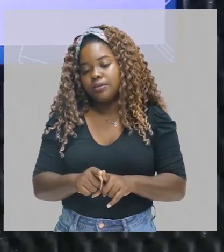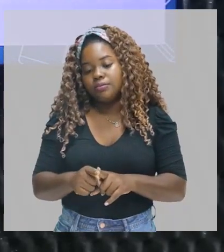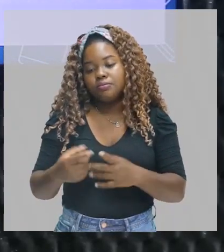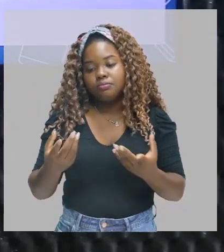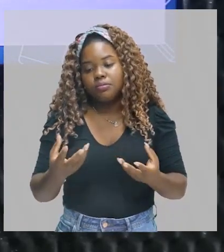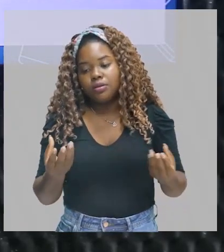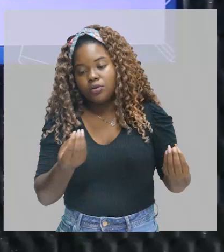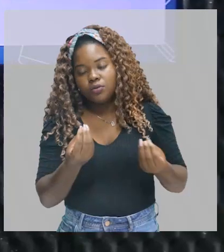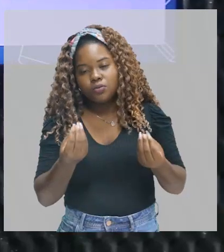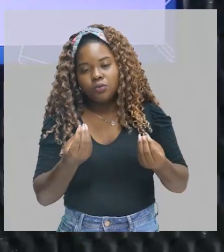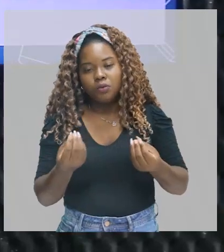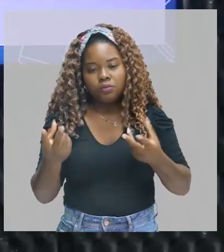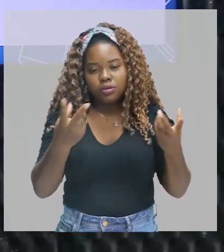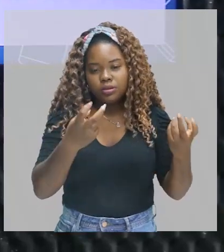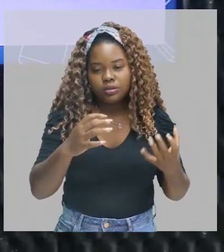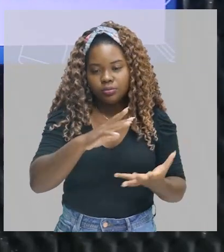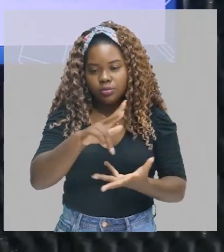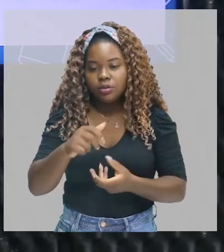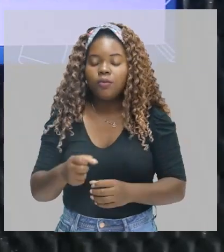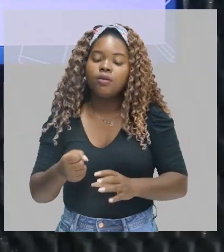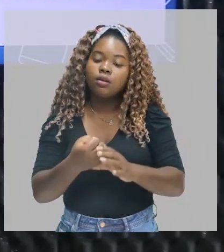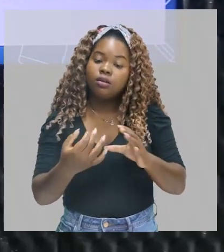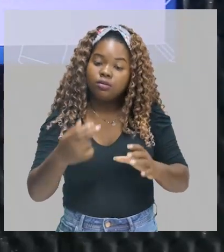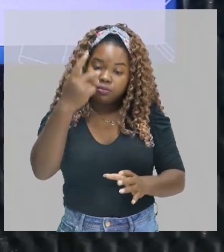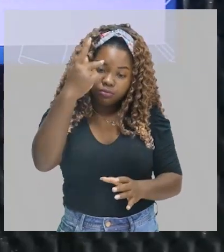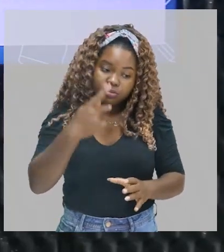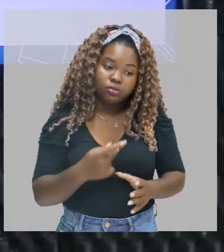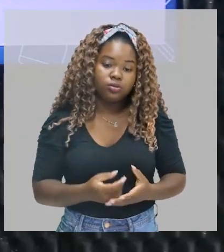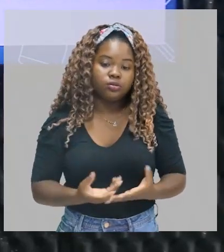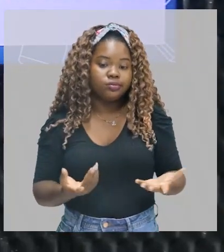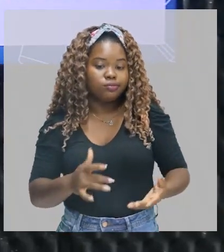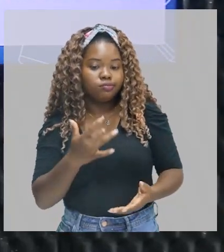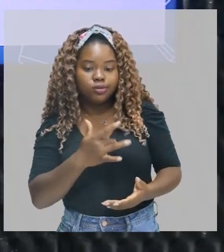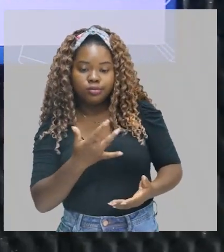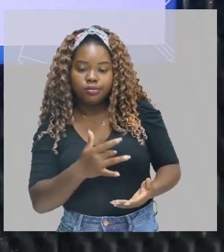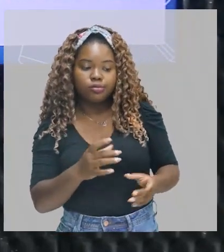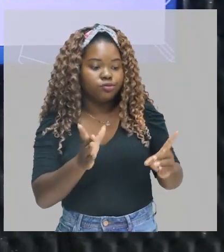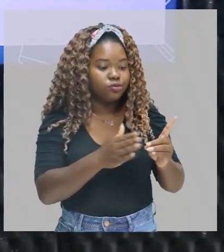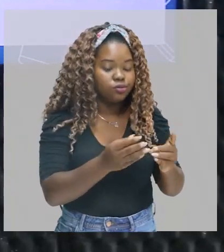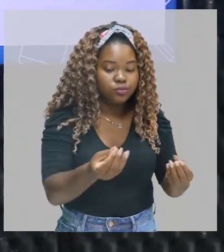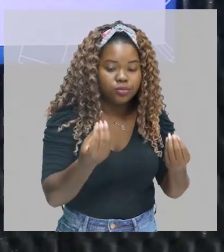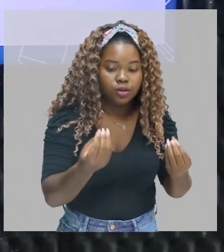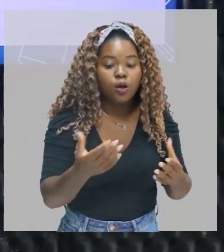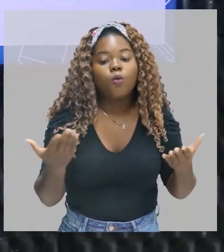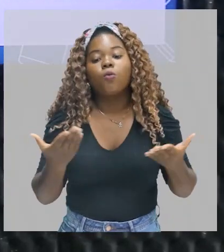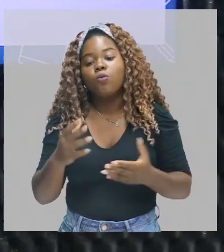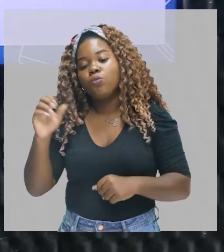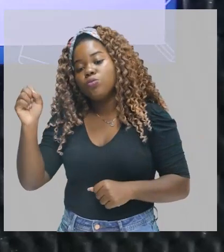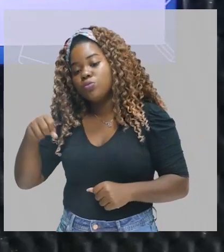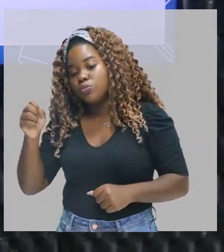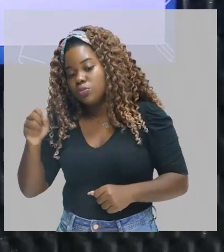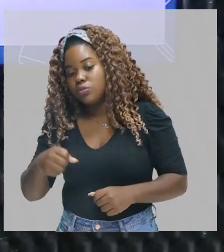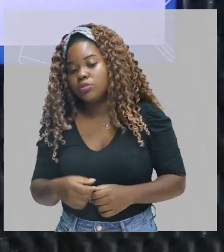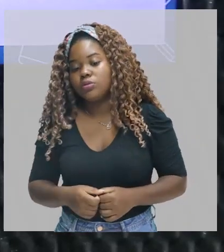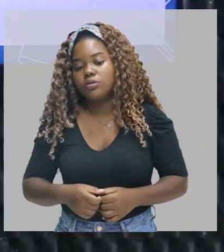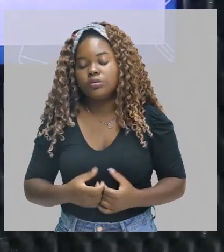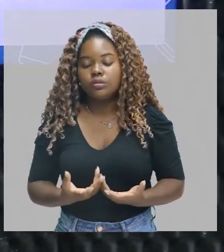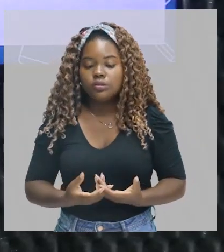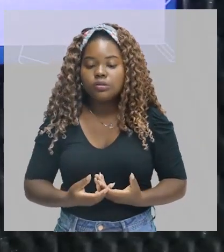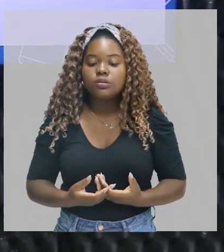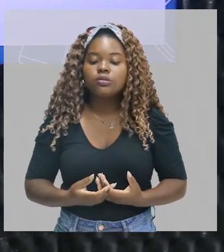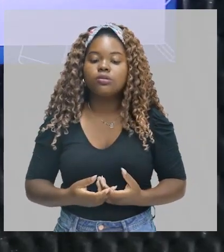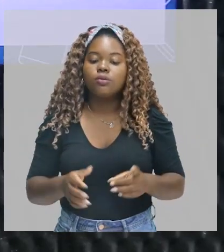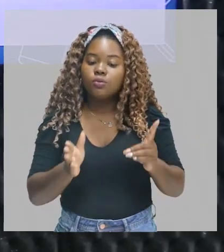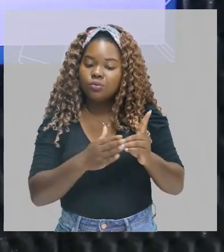ver o mundo, então com características próprias. Então, não tem que ter piedade do índio, né? Hoje sim. Hoje o índio vive uma